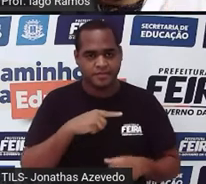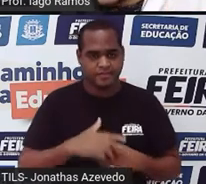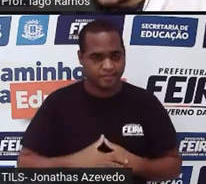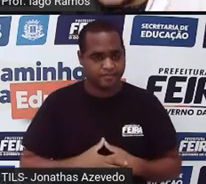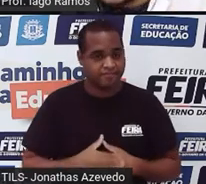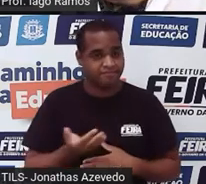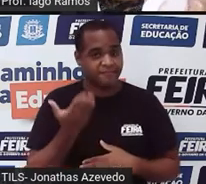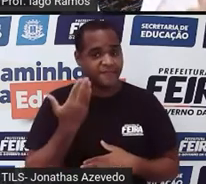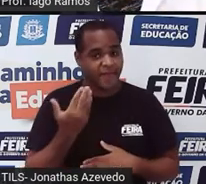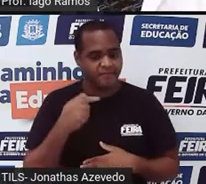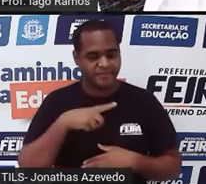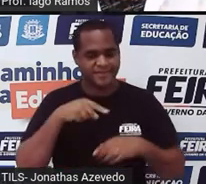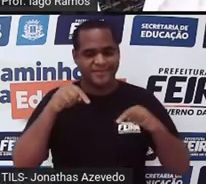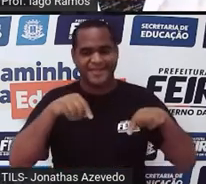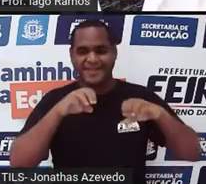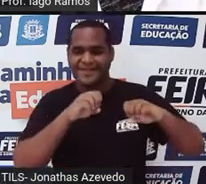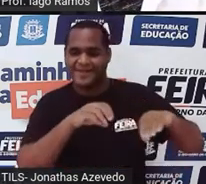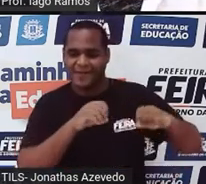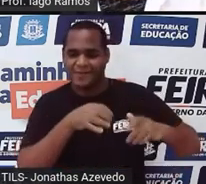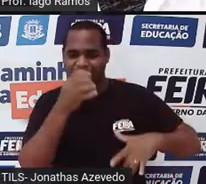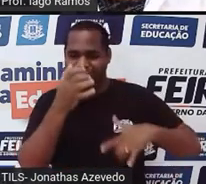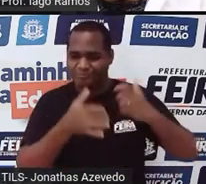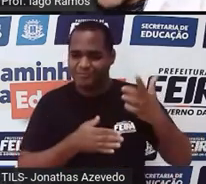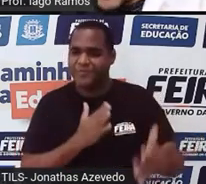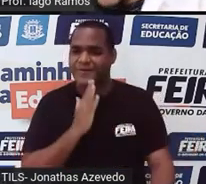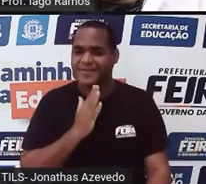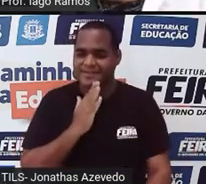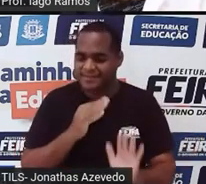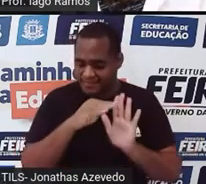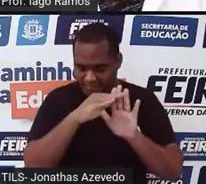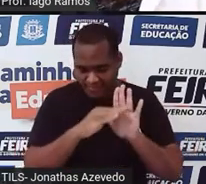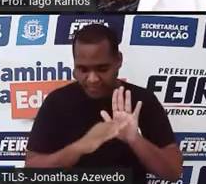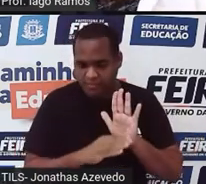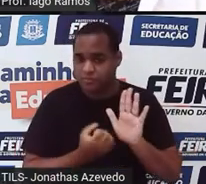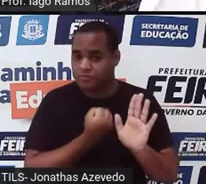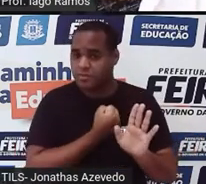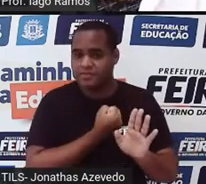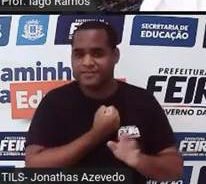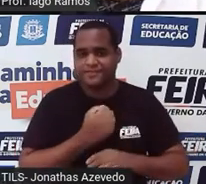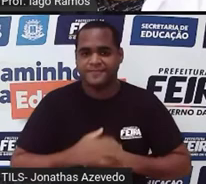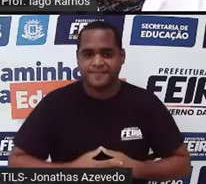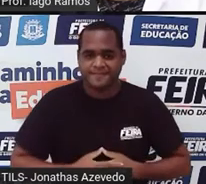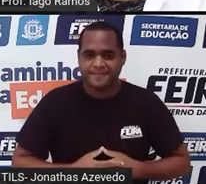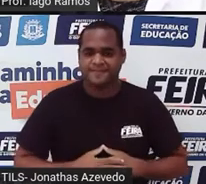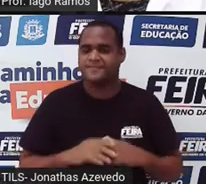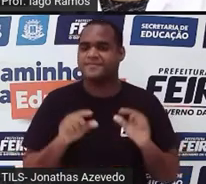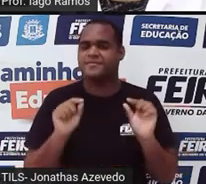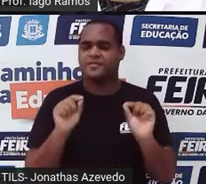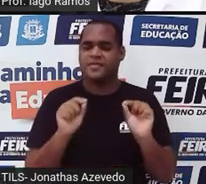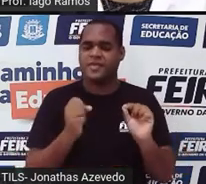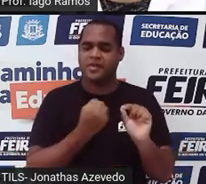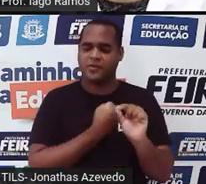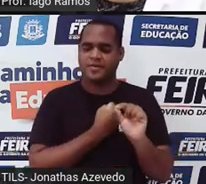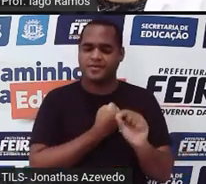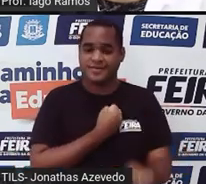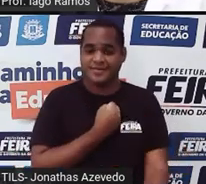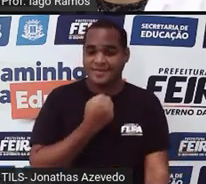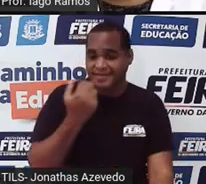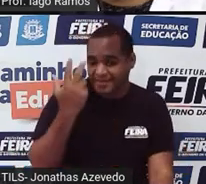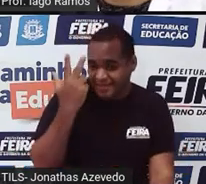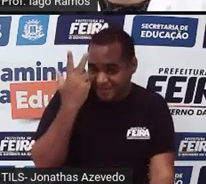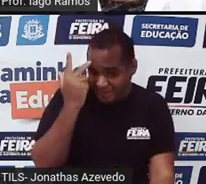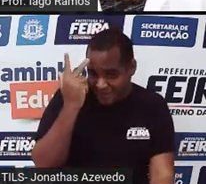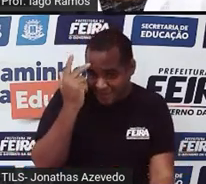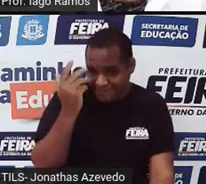vem para a aula conhecendo uma sequência de números, ó. E essa sequência de números é a